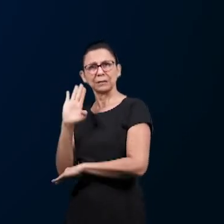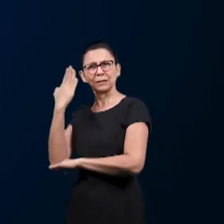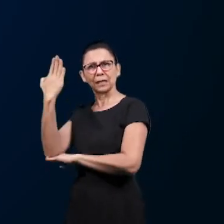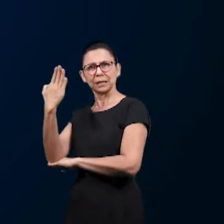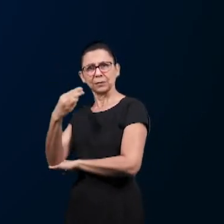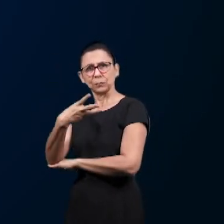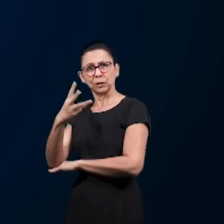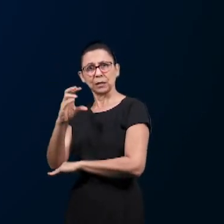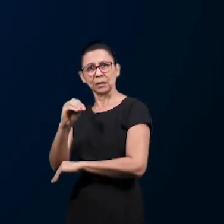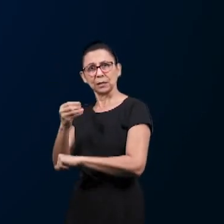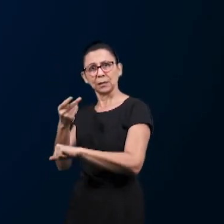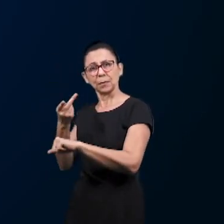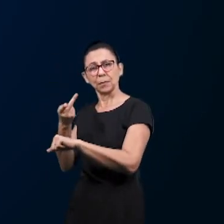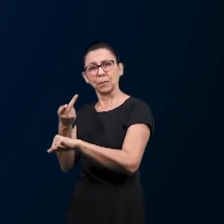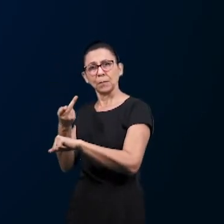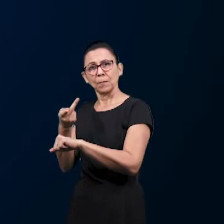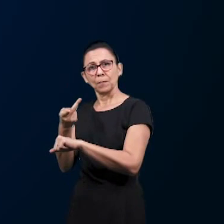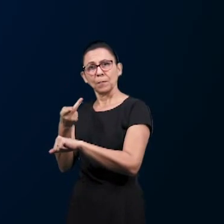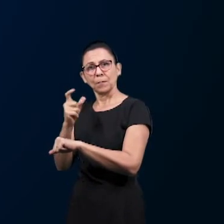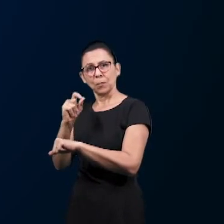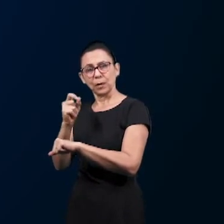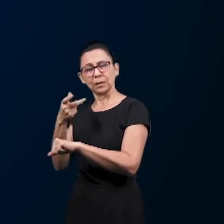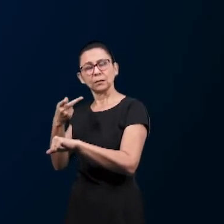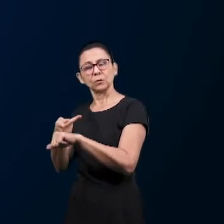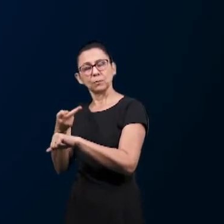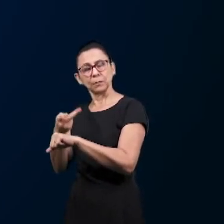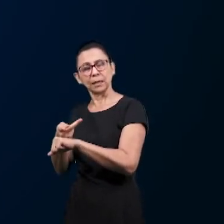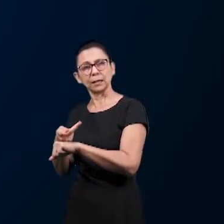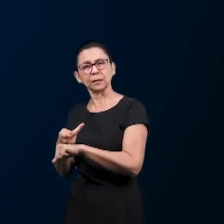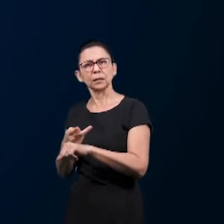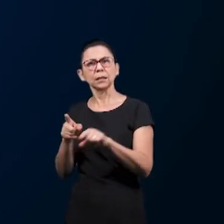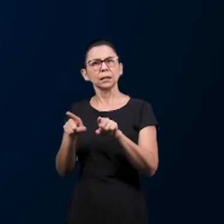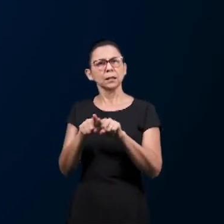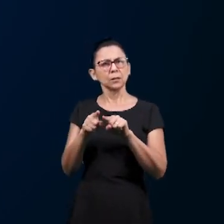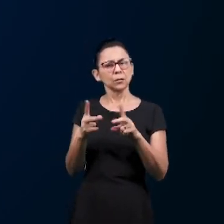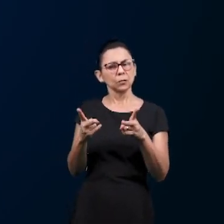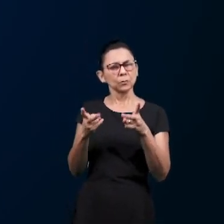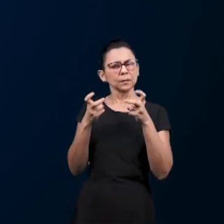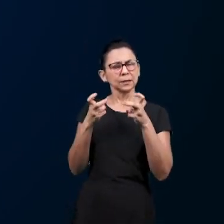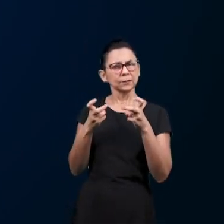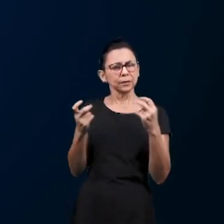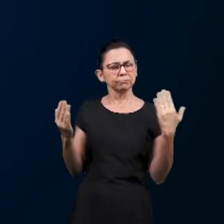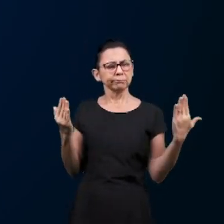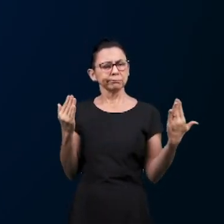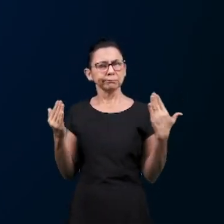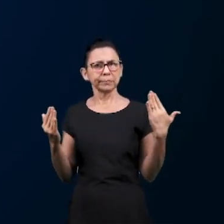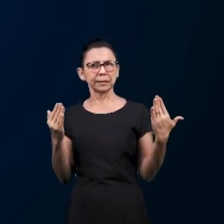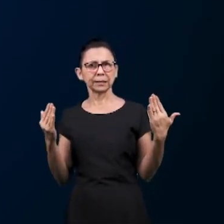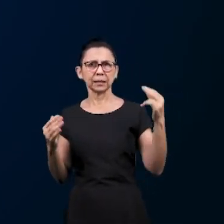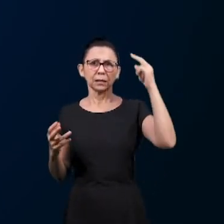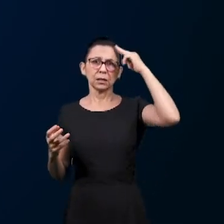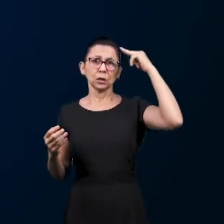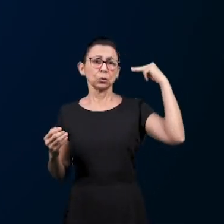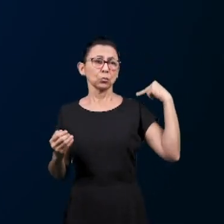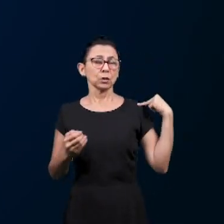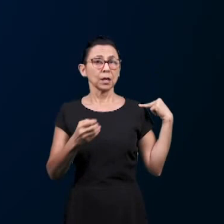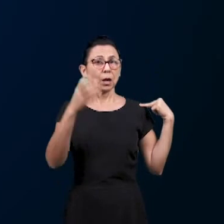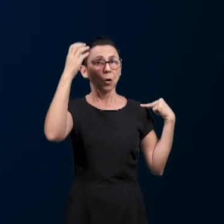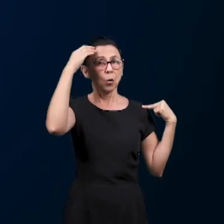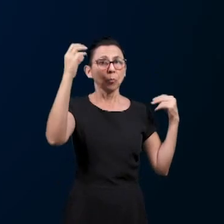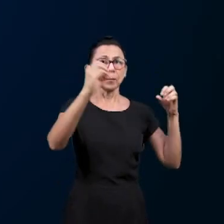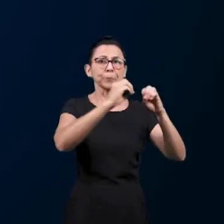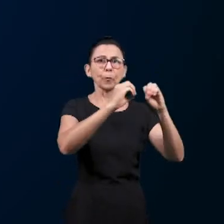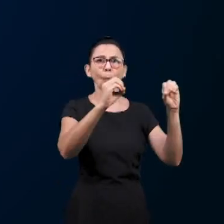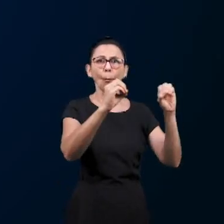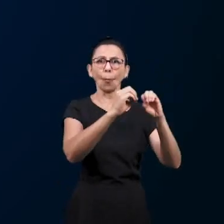preço de 30 moedas de prata. Outra semelhança que nós podemos perceber também é que José foi preso injustamente,